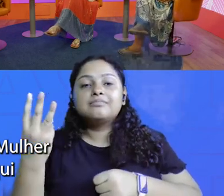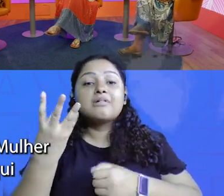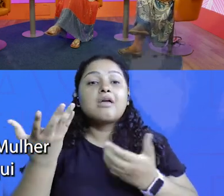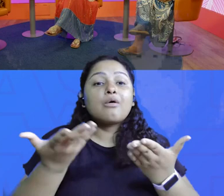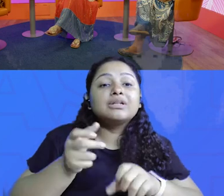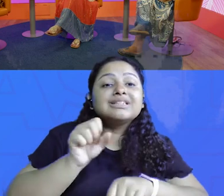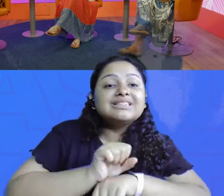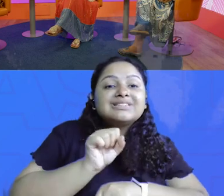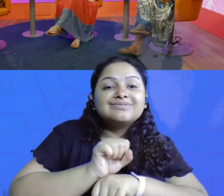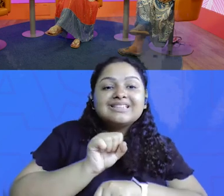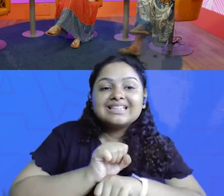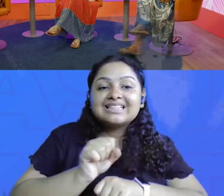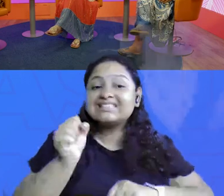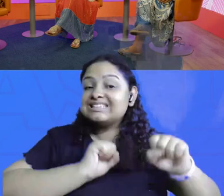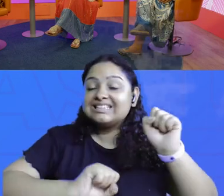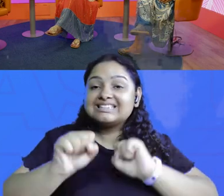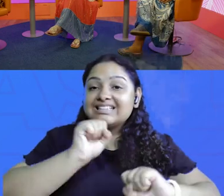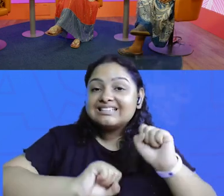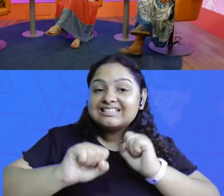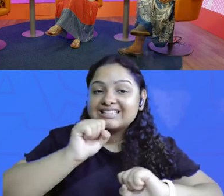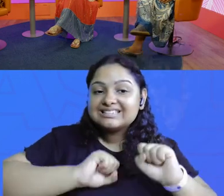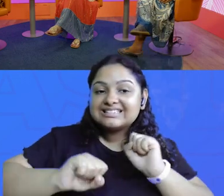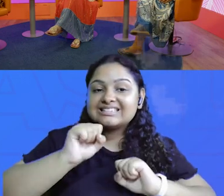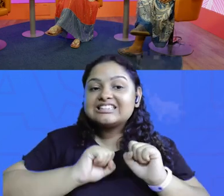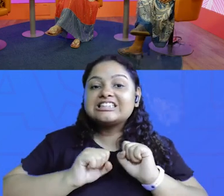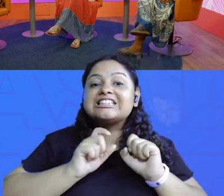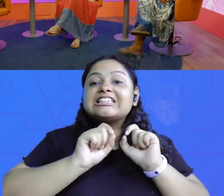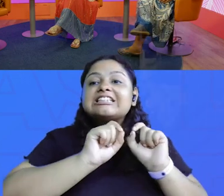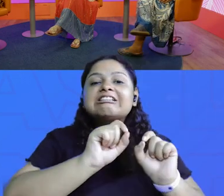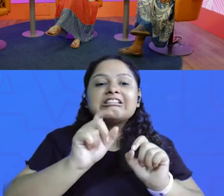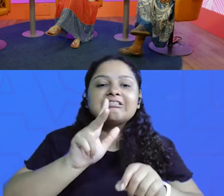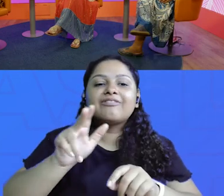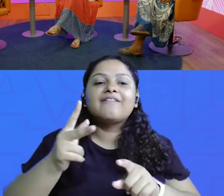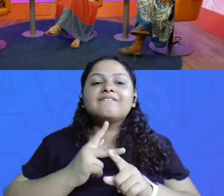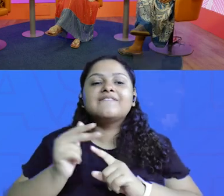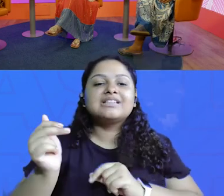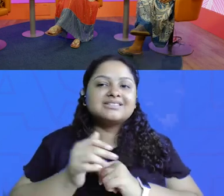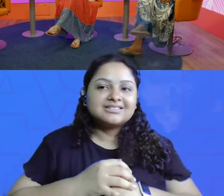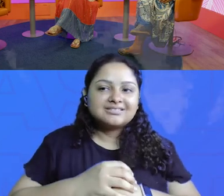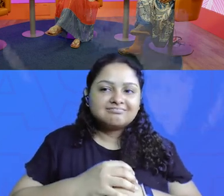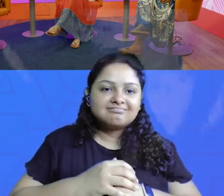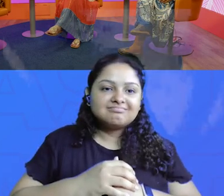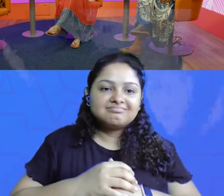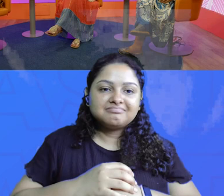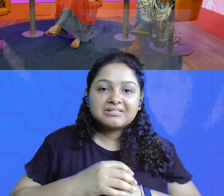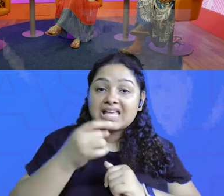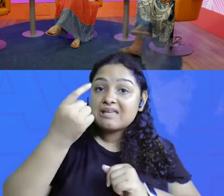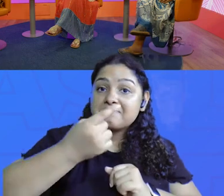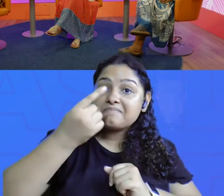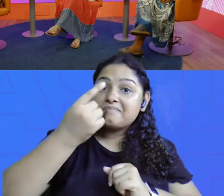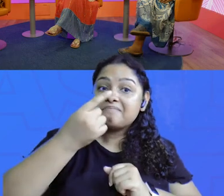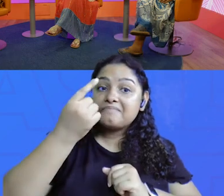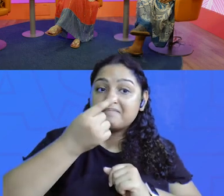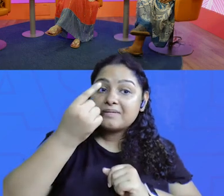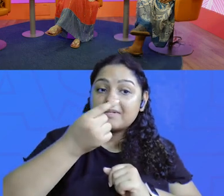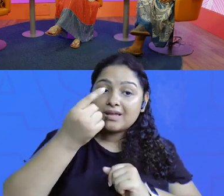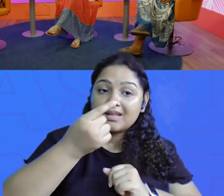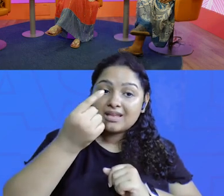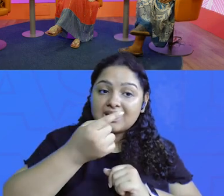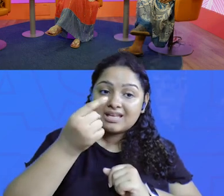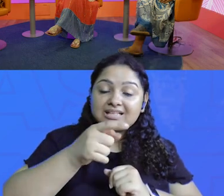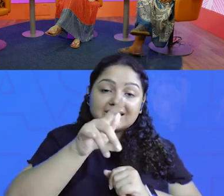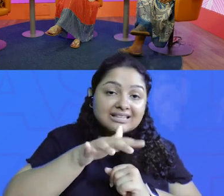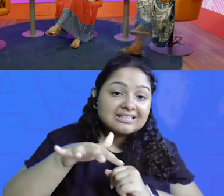hoje estão aqui aguardando com muita ansiedade. Quem leva esse prêmio? Em primeiro